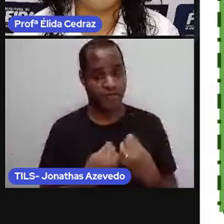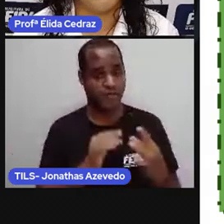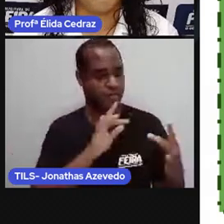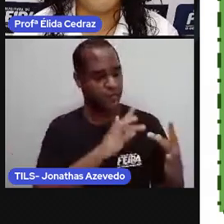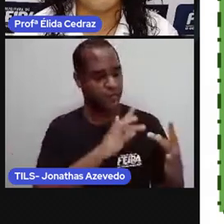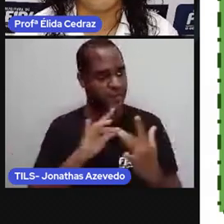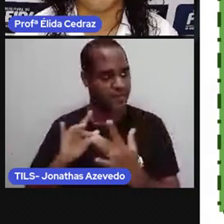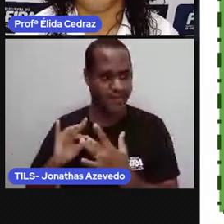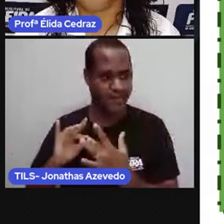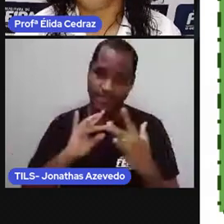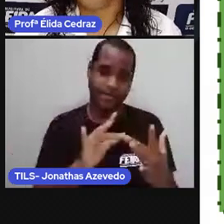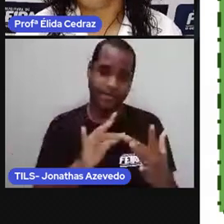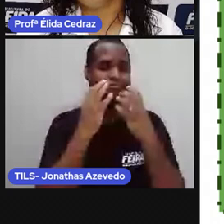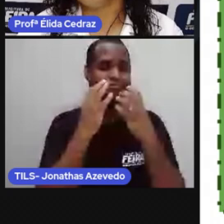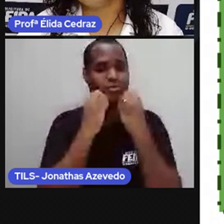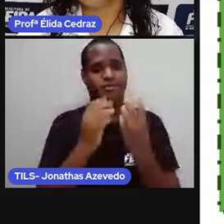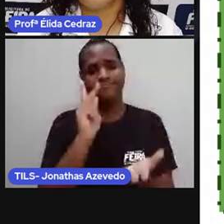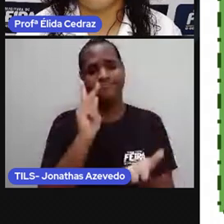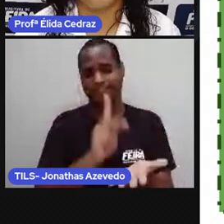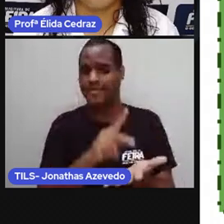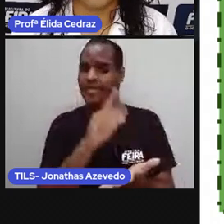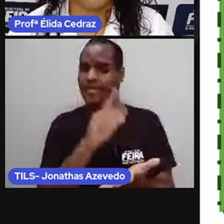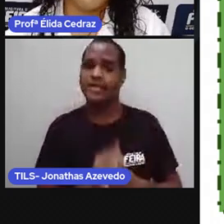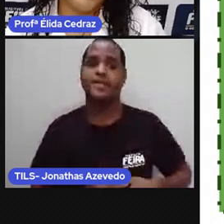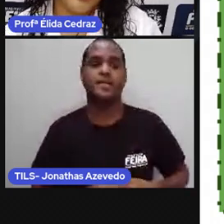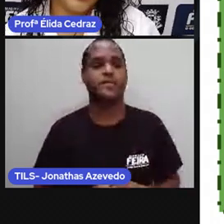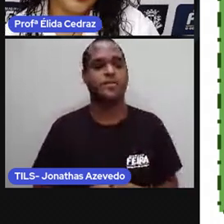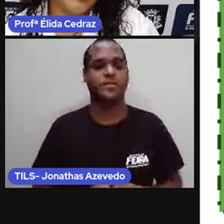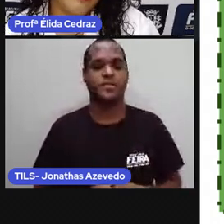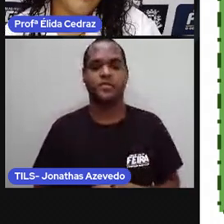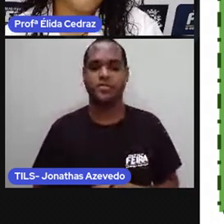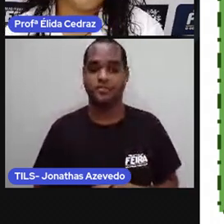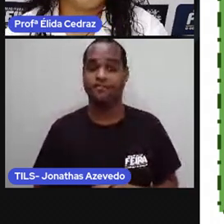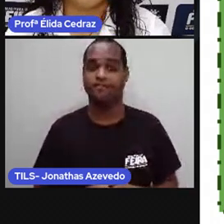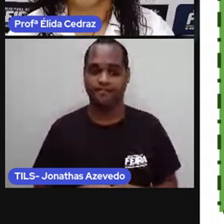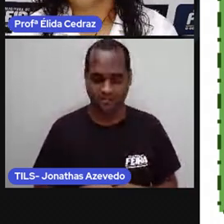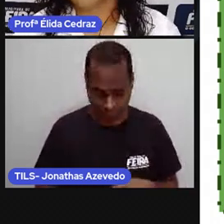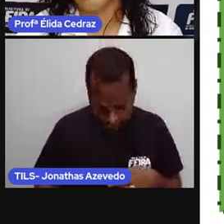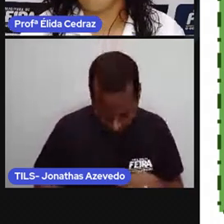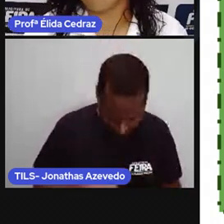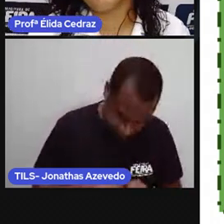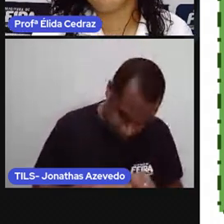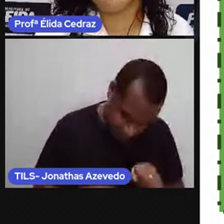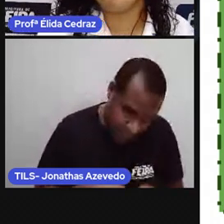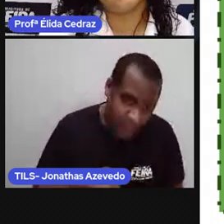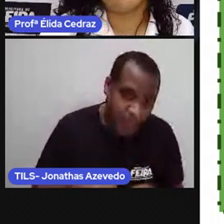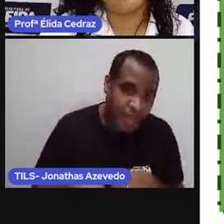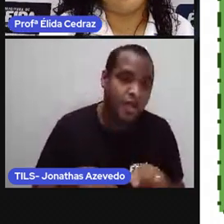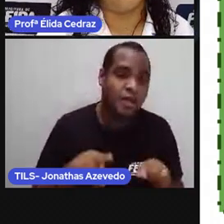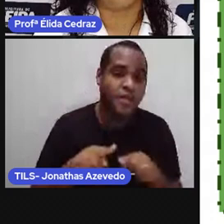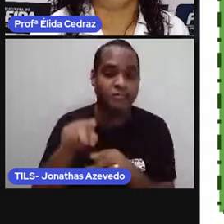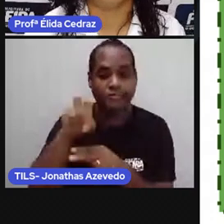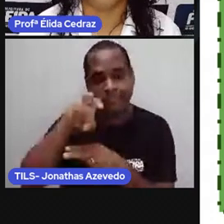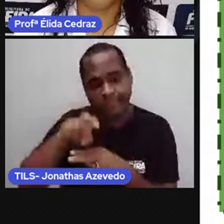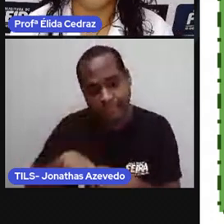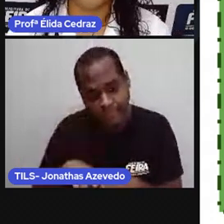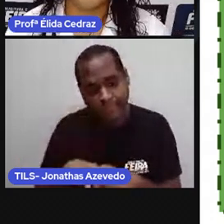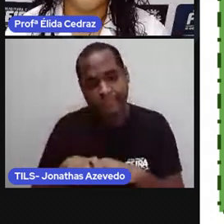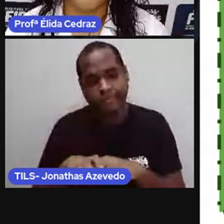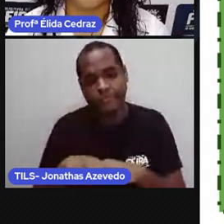é determinante. Isso dá do engatinhar ao aprender a sentar,